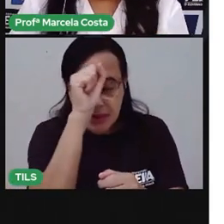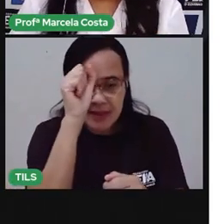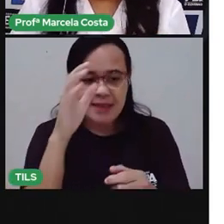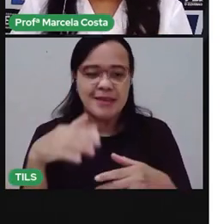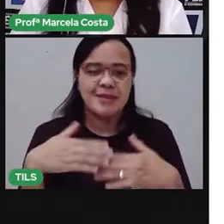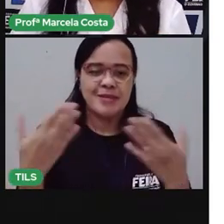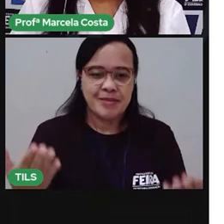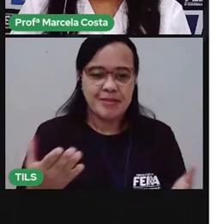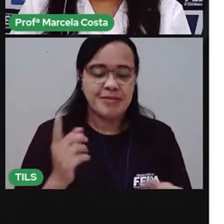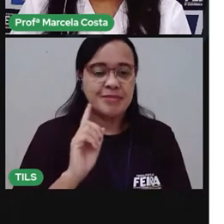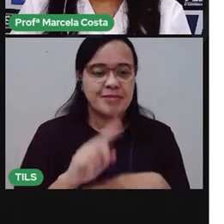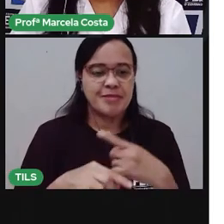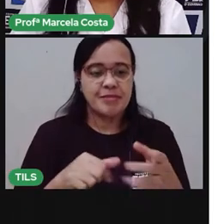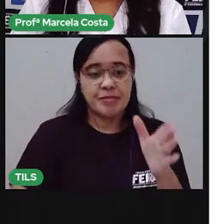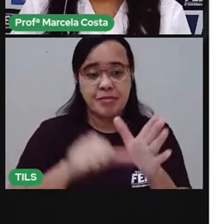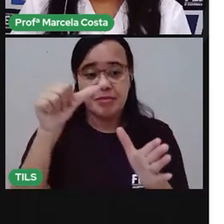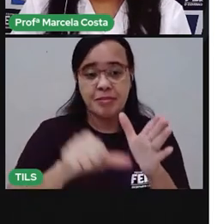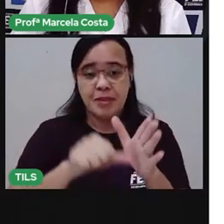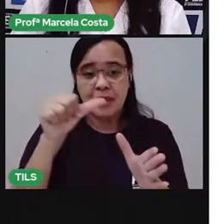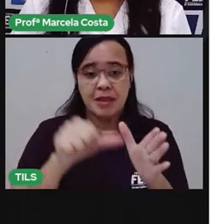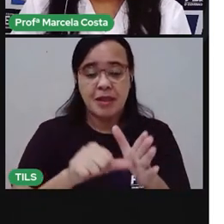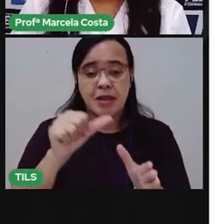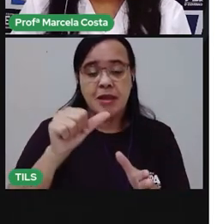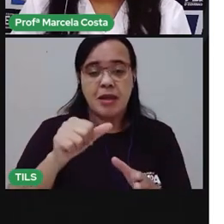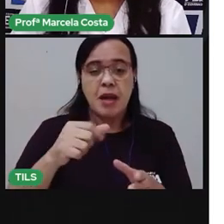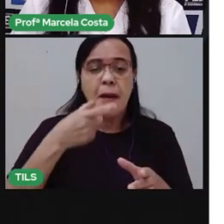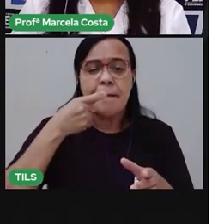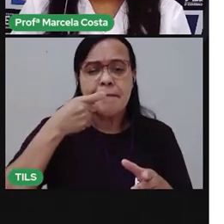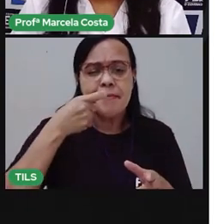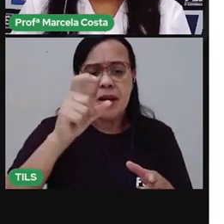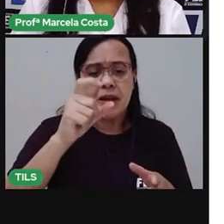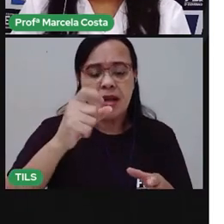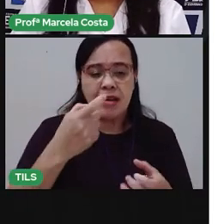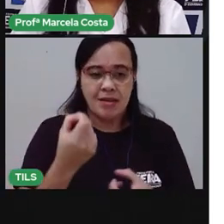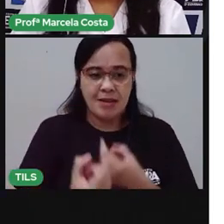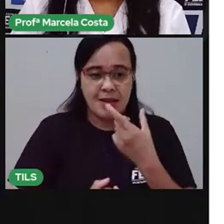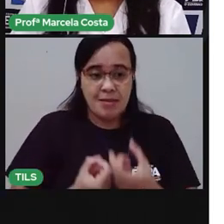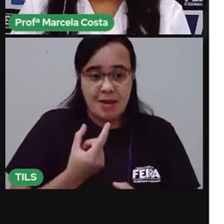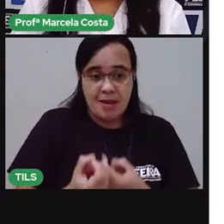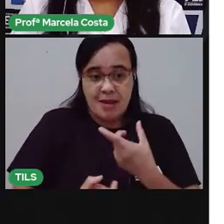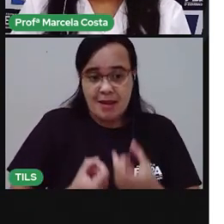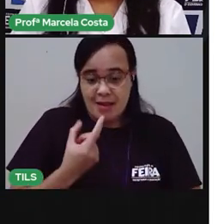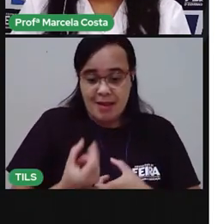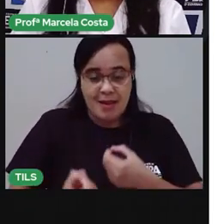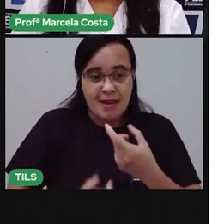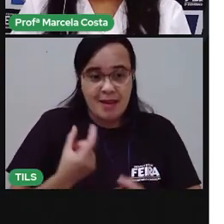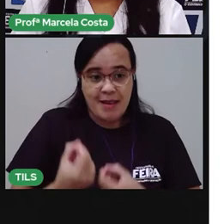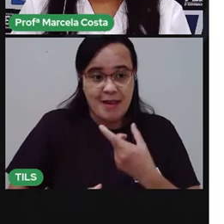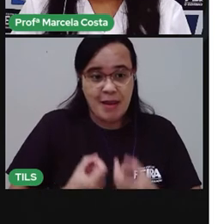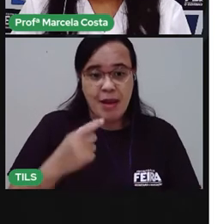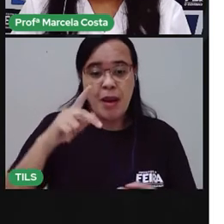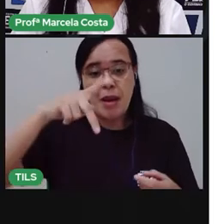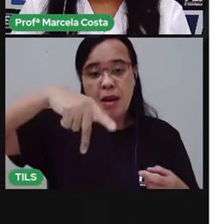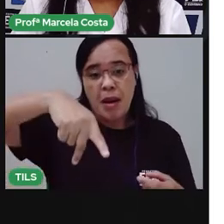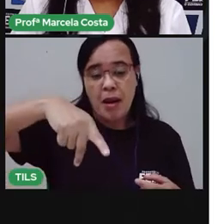que tem aqui é pipoca. Ó, pipoca.